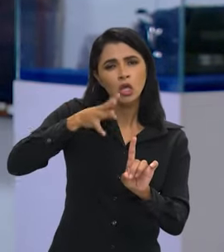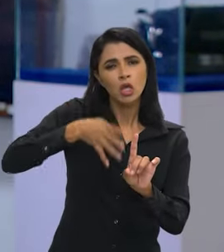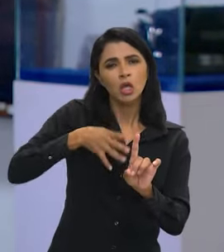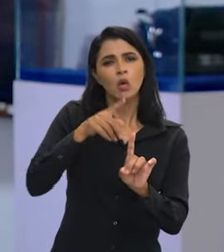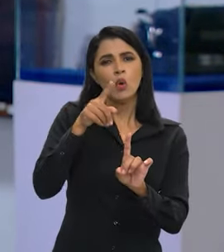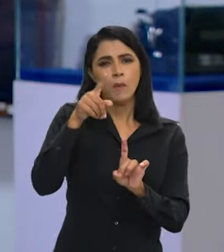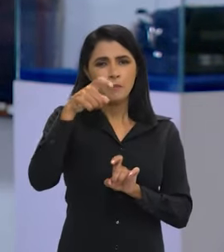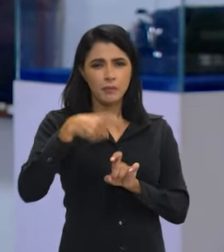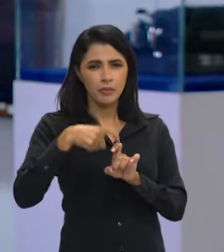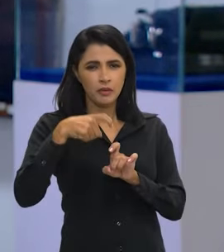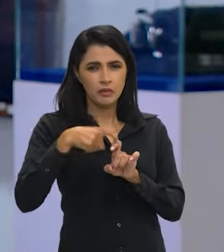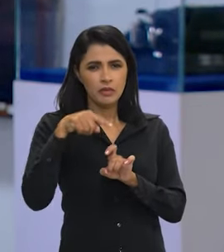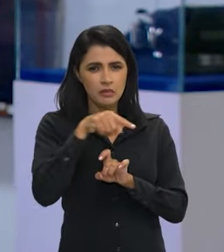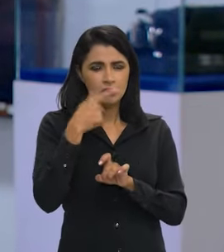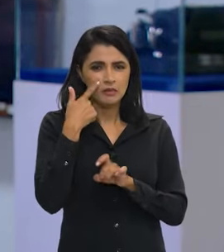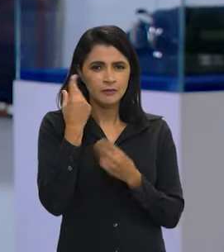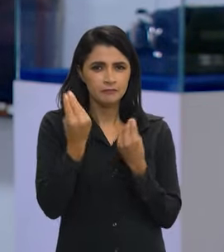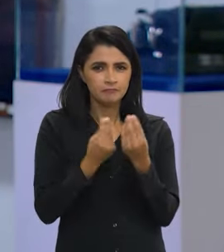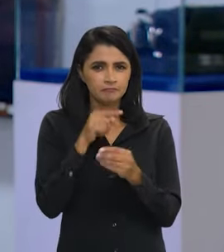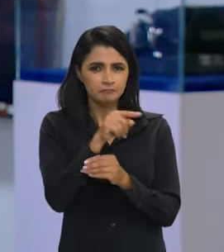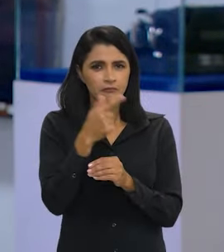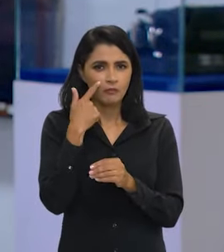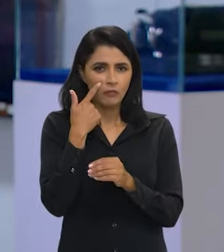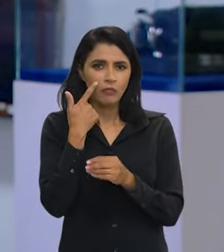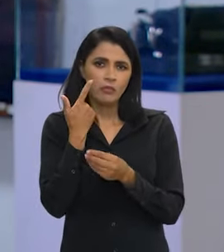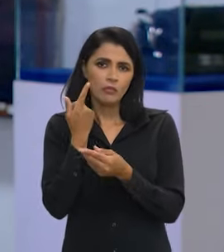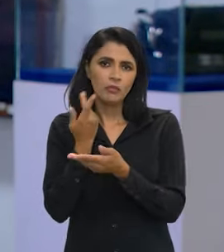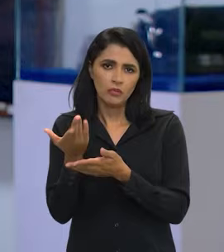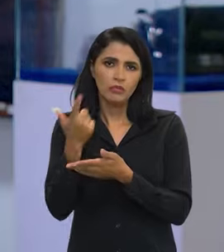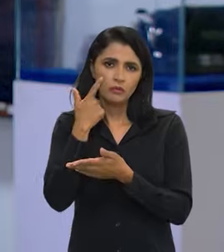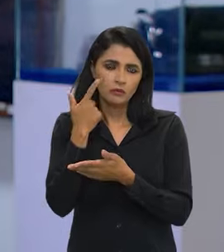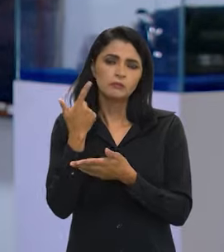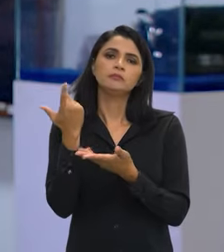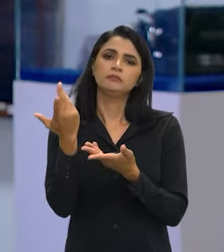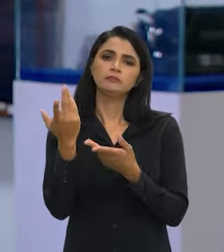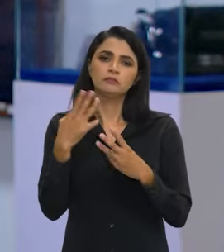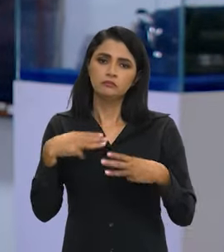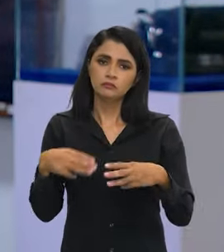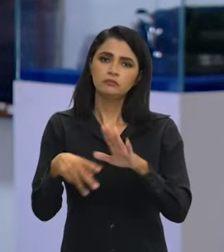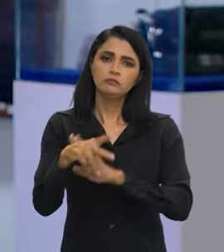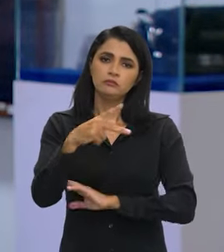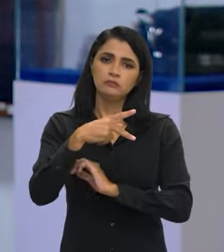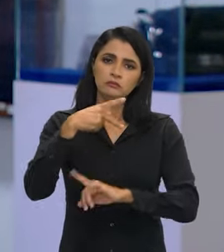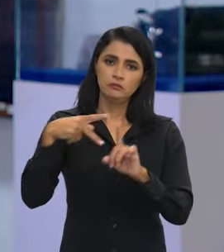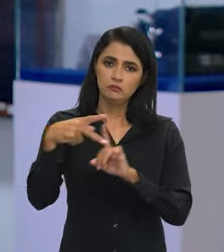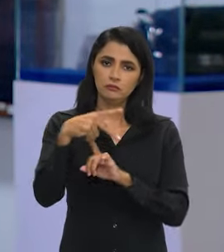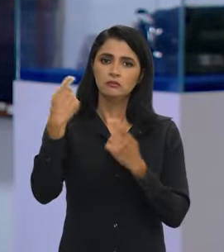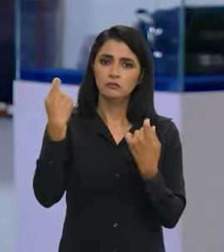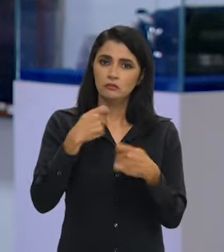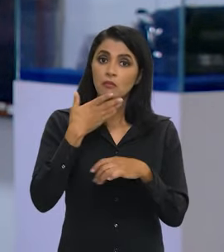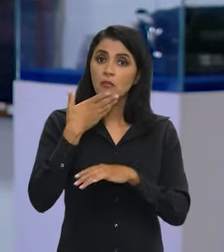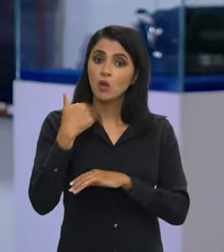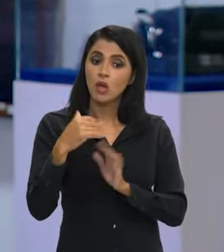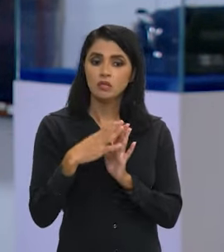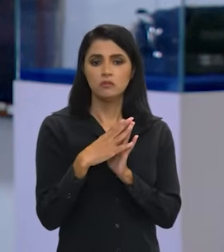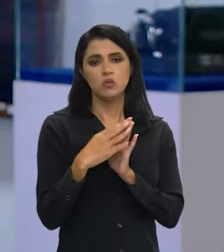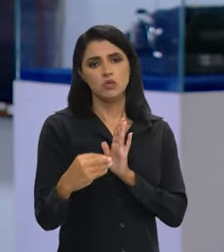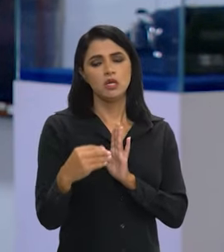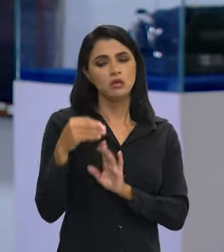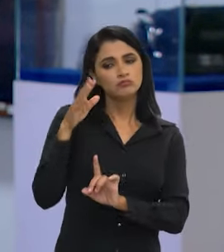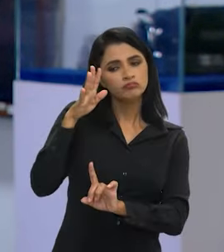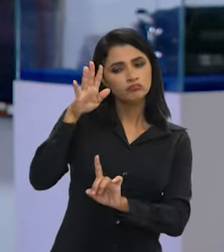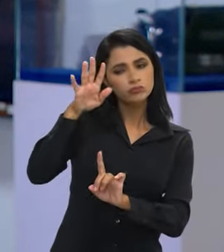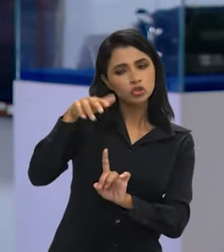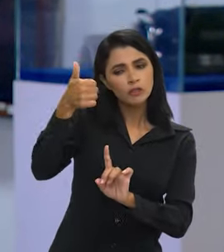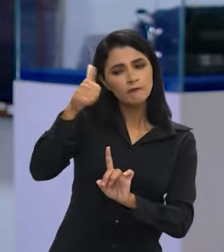Embora a perícia esteja absolutamente submetida ao Ministério da Previdência, nós temos que melhorar o modelo de perícia. E